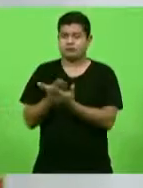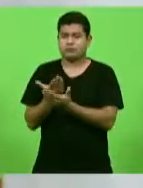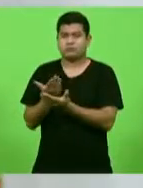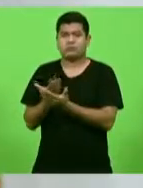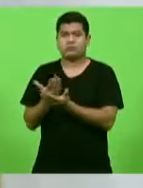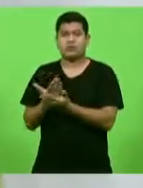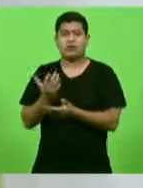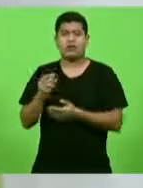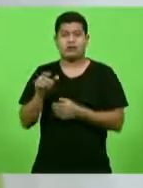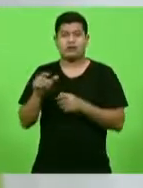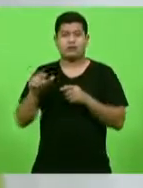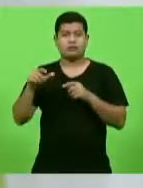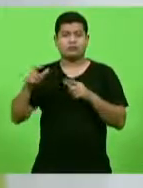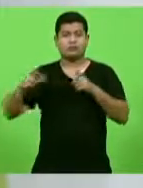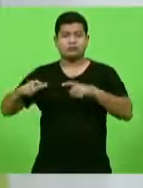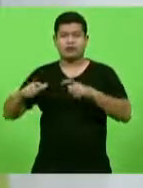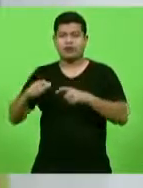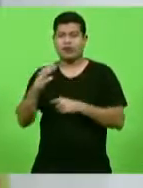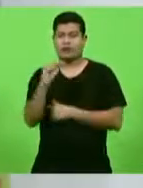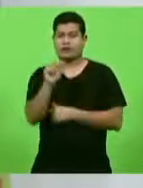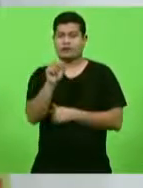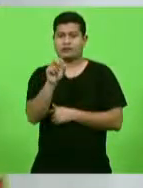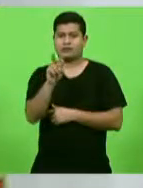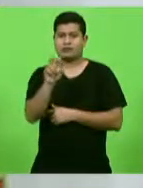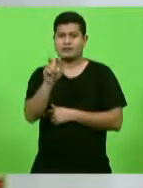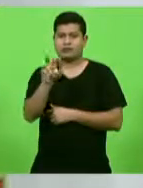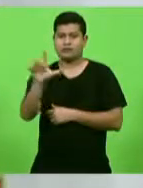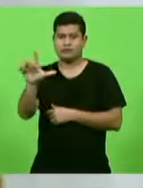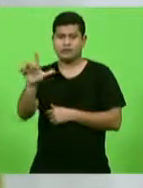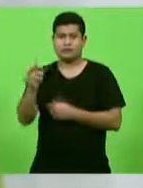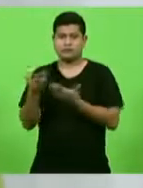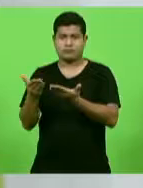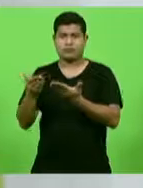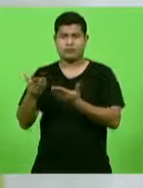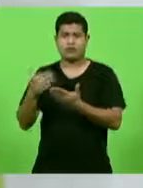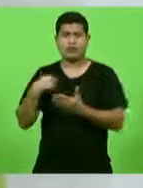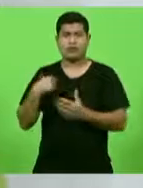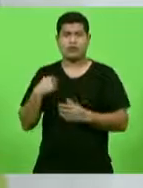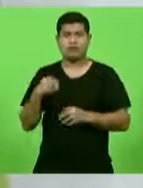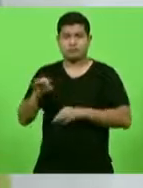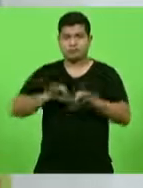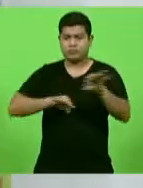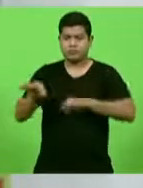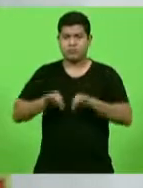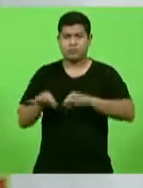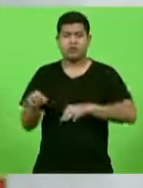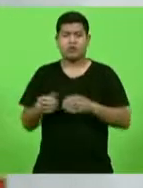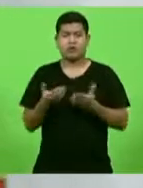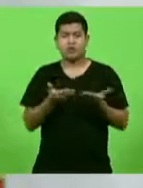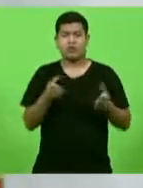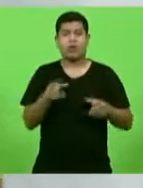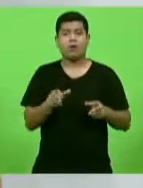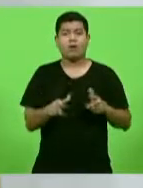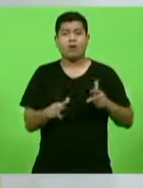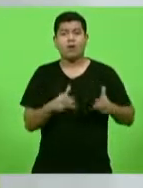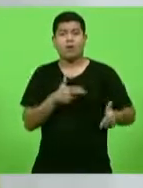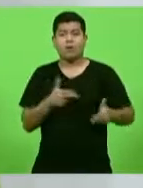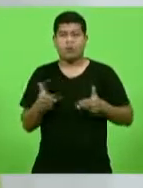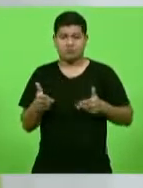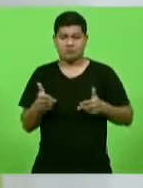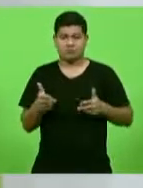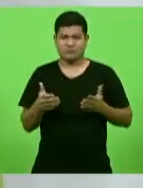tem apenas 15 anos e desenvolveu com seus colegas um robô com materiais recicláveis,